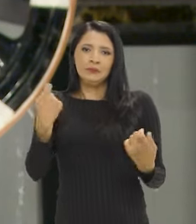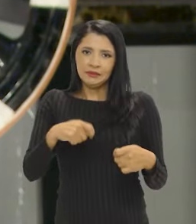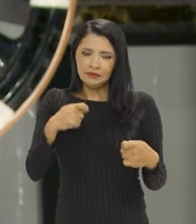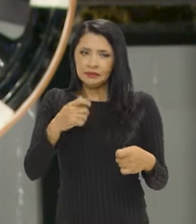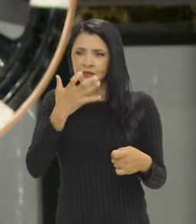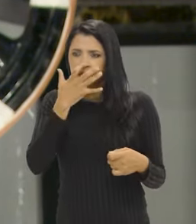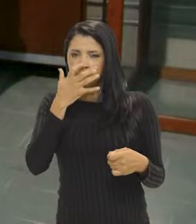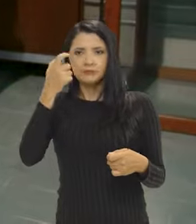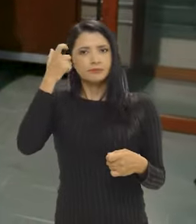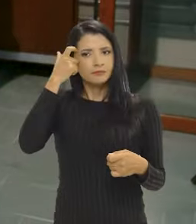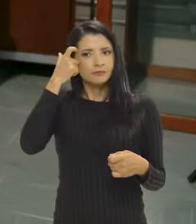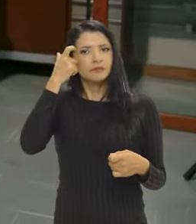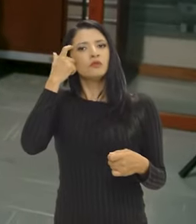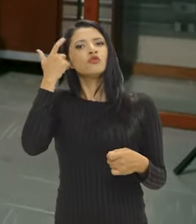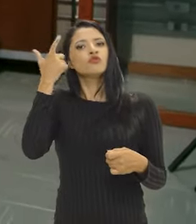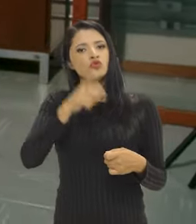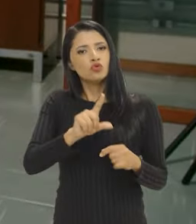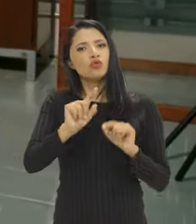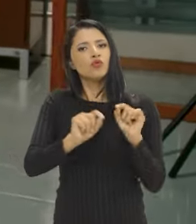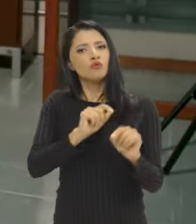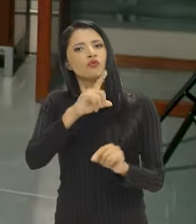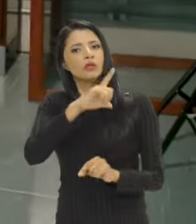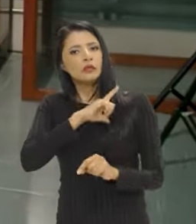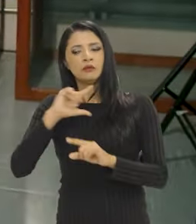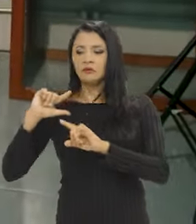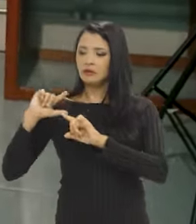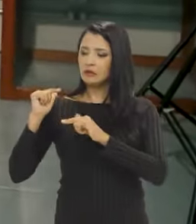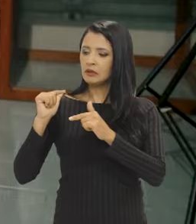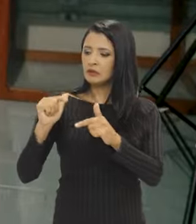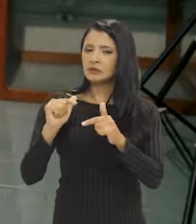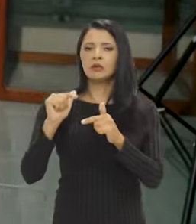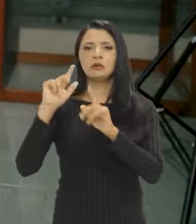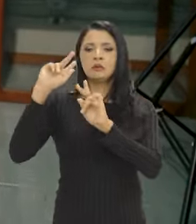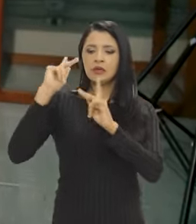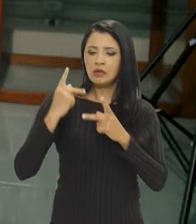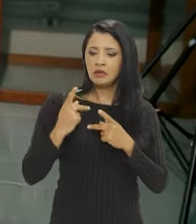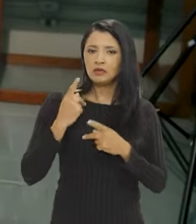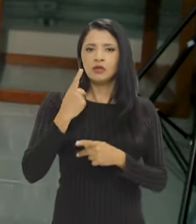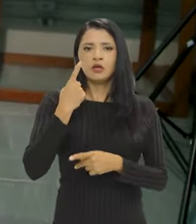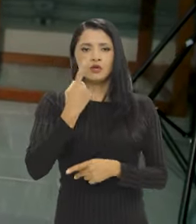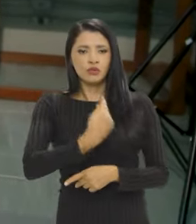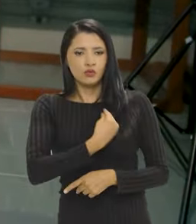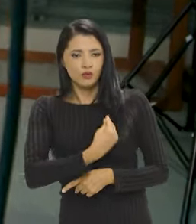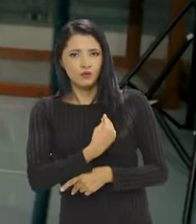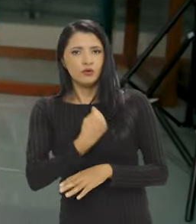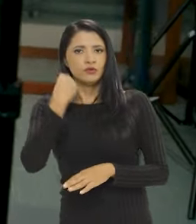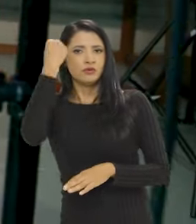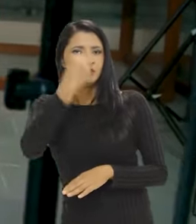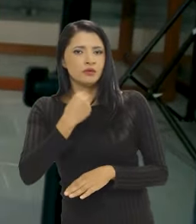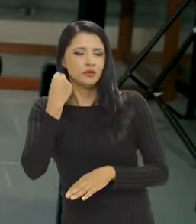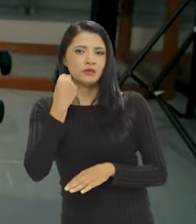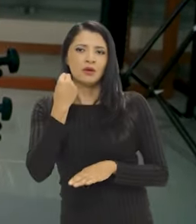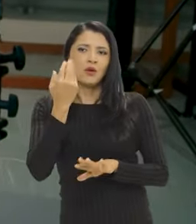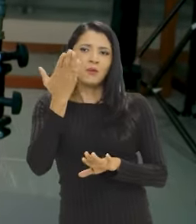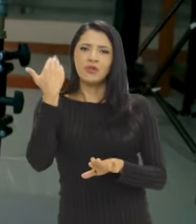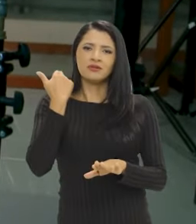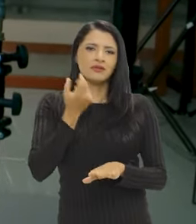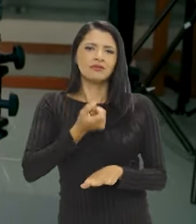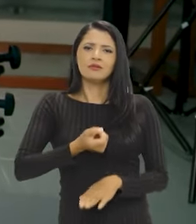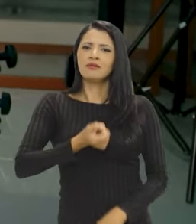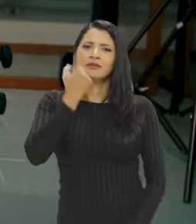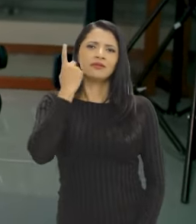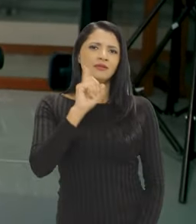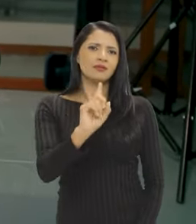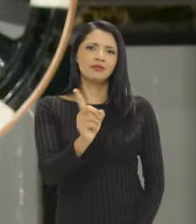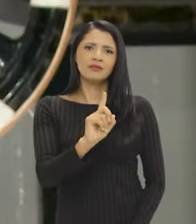reposicionar aquilo que temos de tradição, de herança, do vivido, o passado não é algo tão